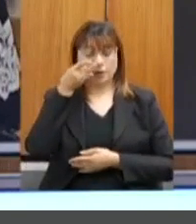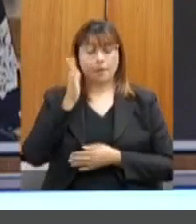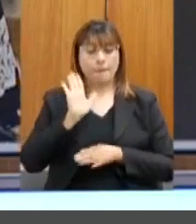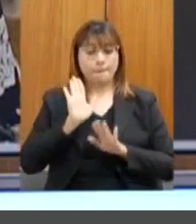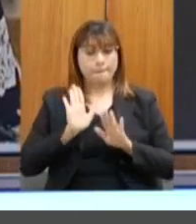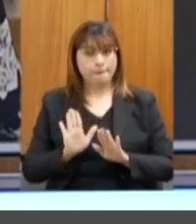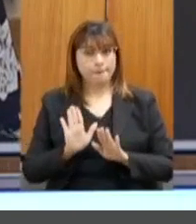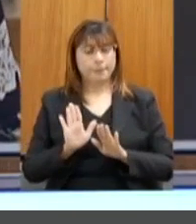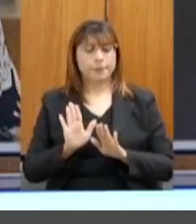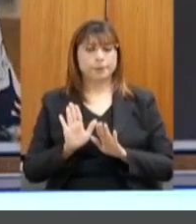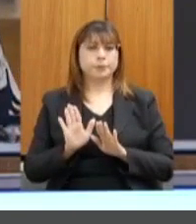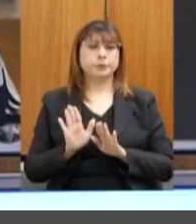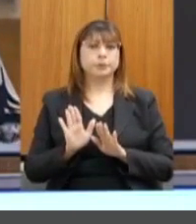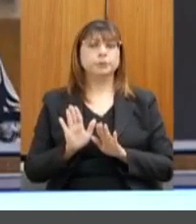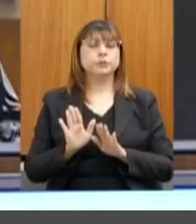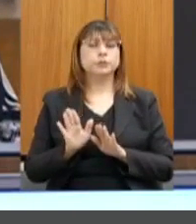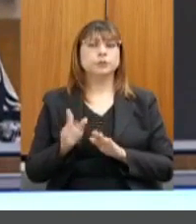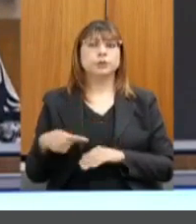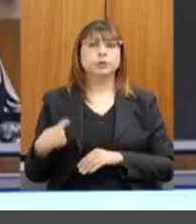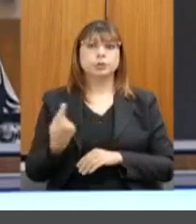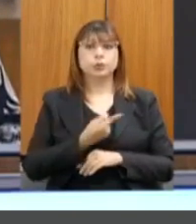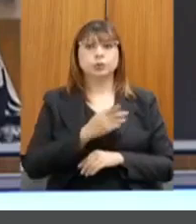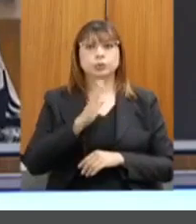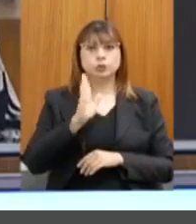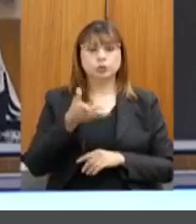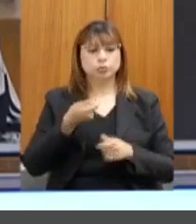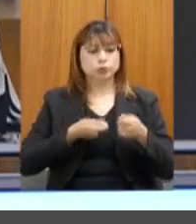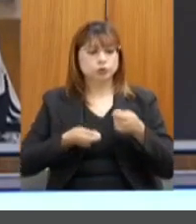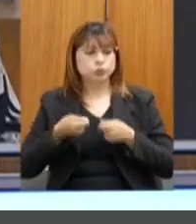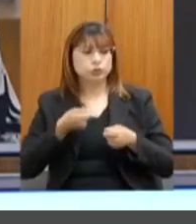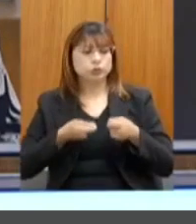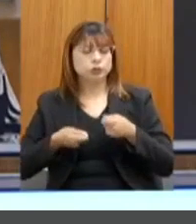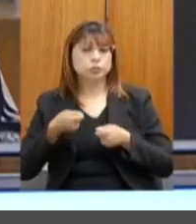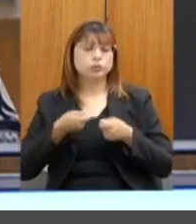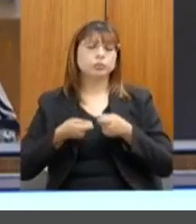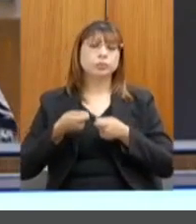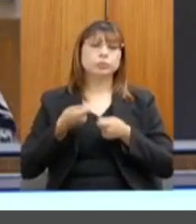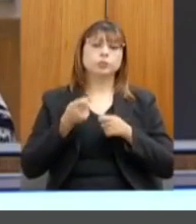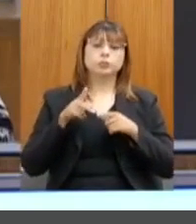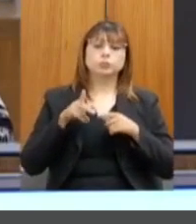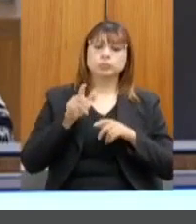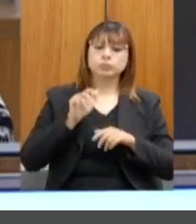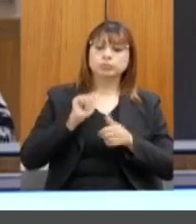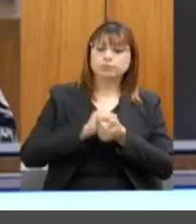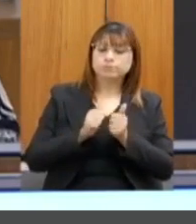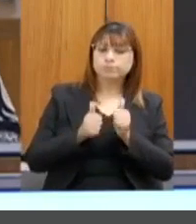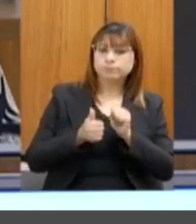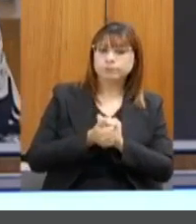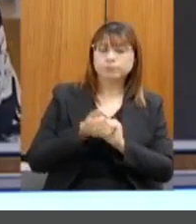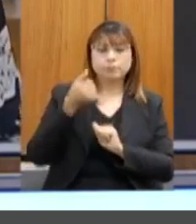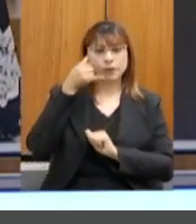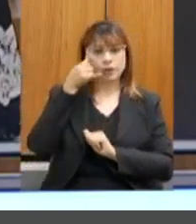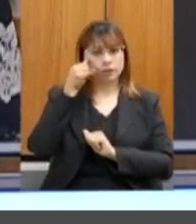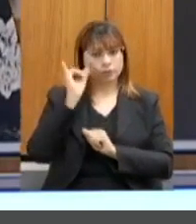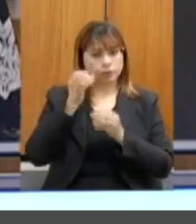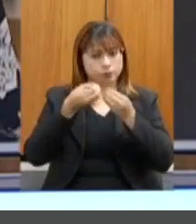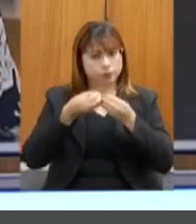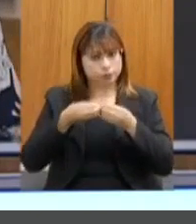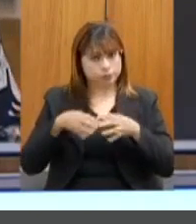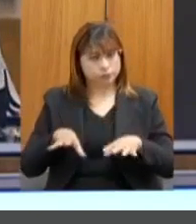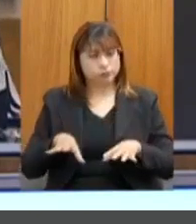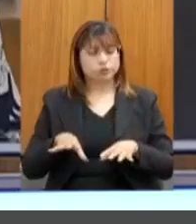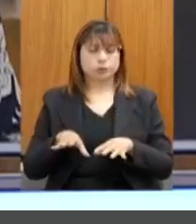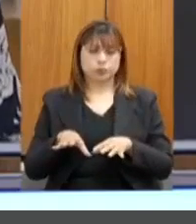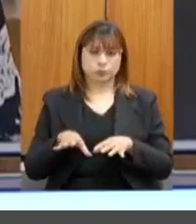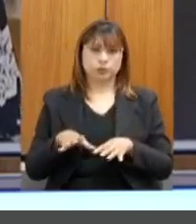fizemos todas as medidas administrativas necessárias para que o atendimento não fosse prejudicado, através